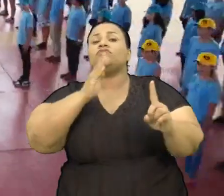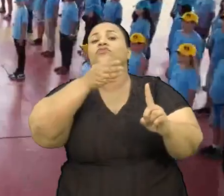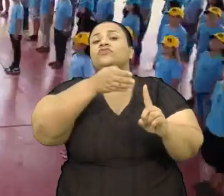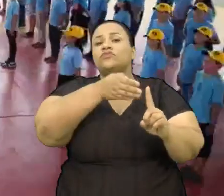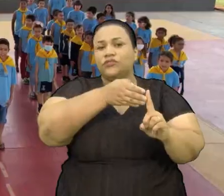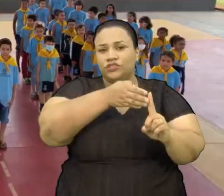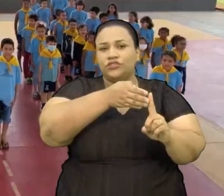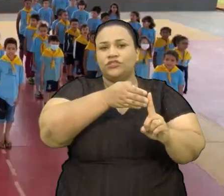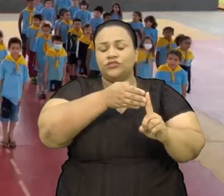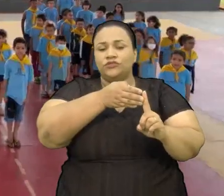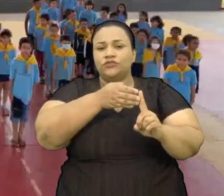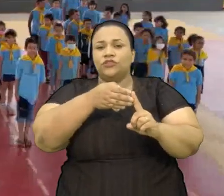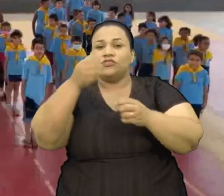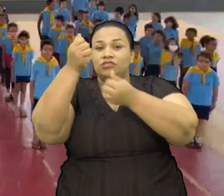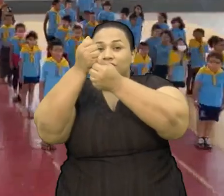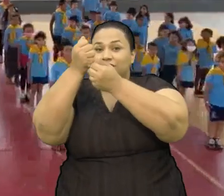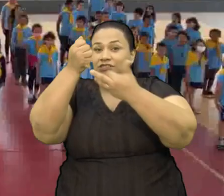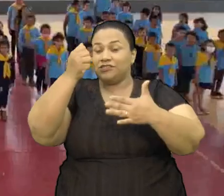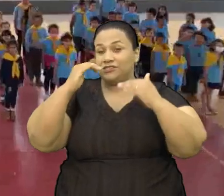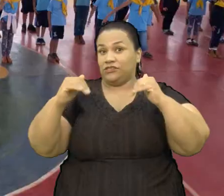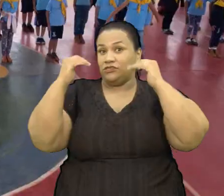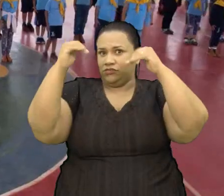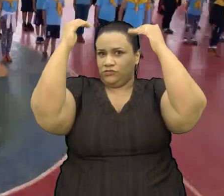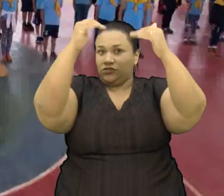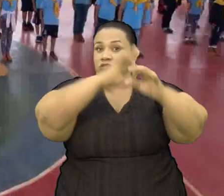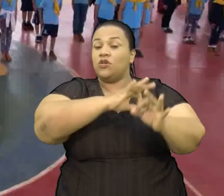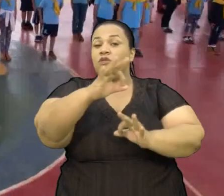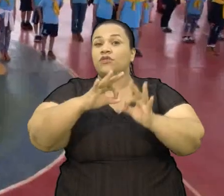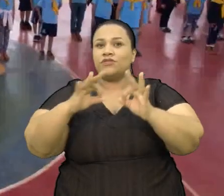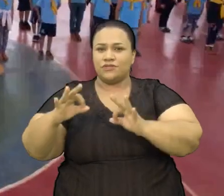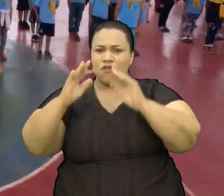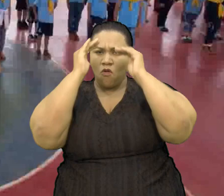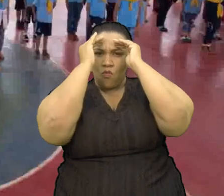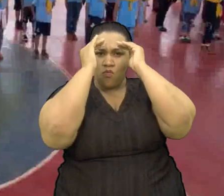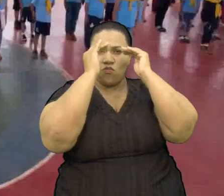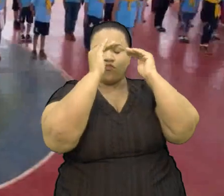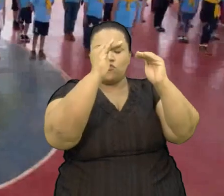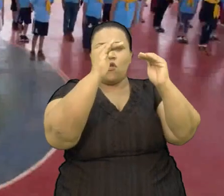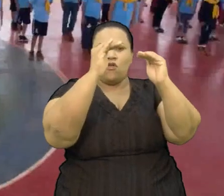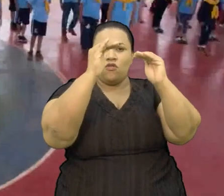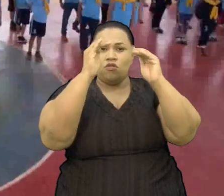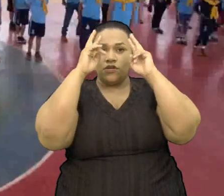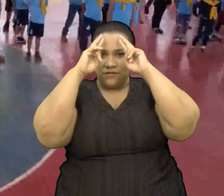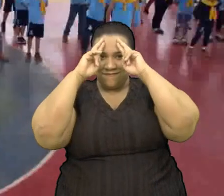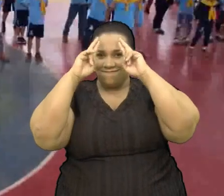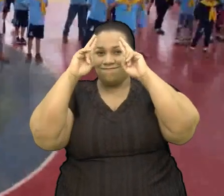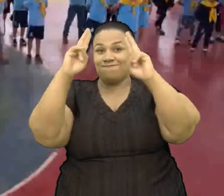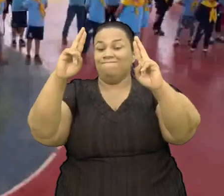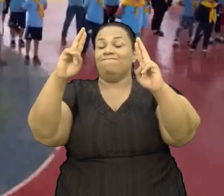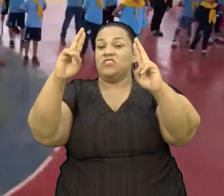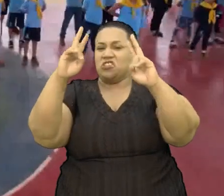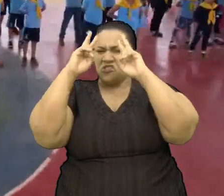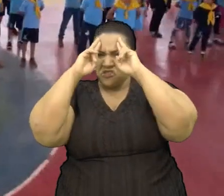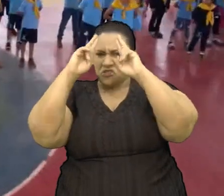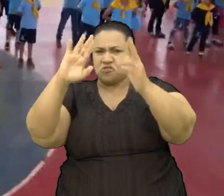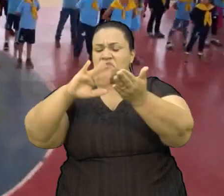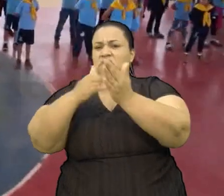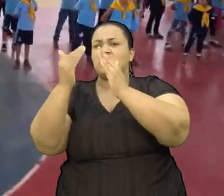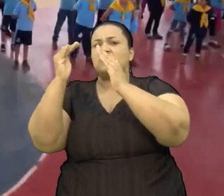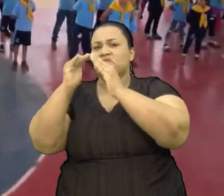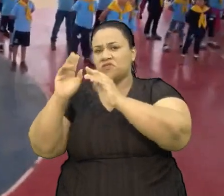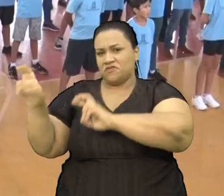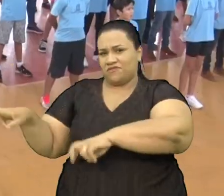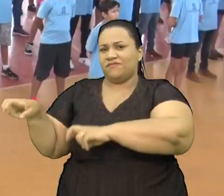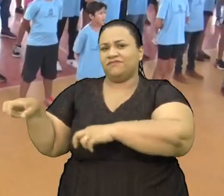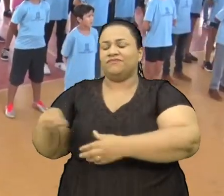levar a hierarquia, organização, disciplina e civilidade Mostrando assim respeito